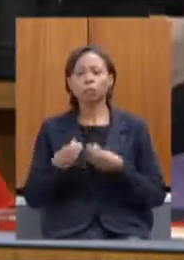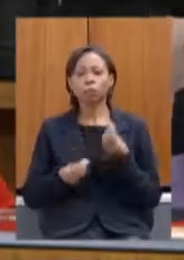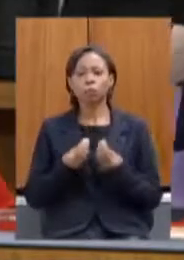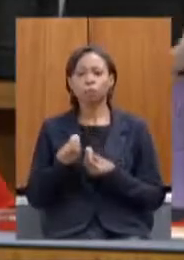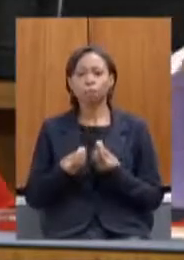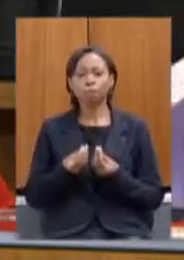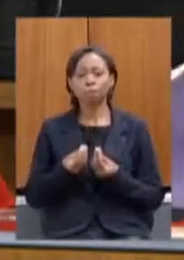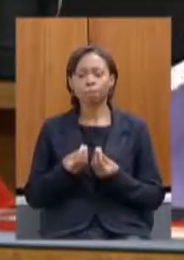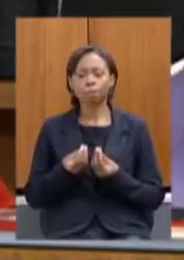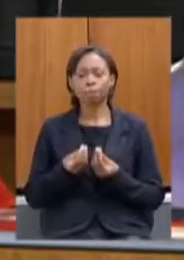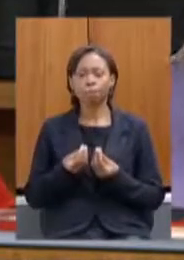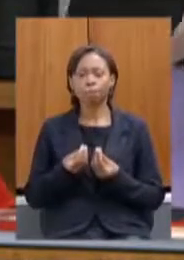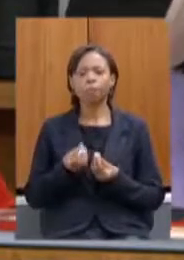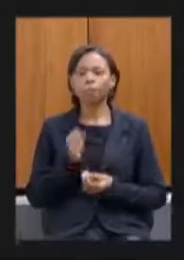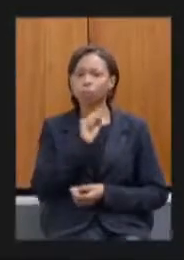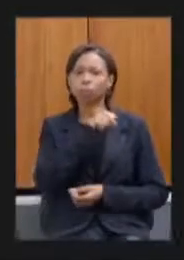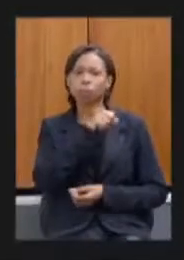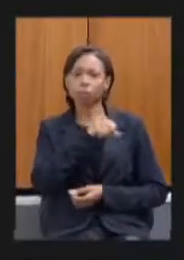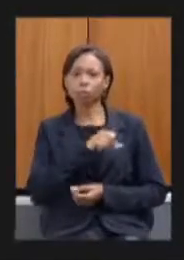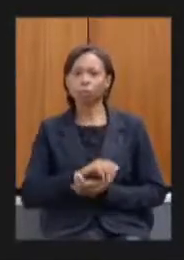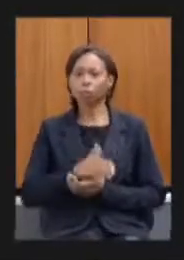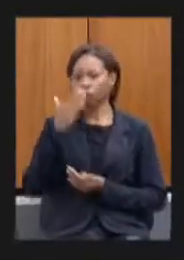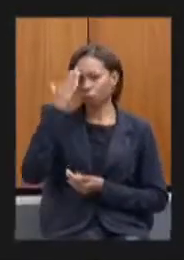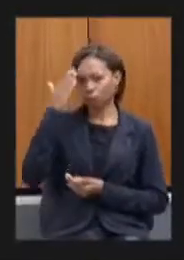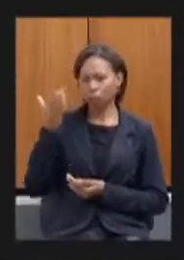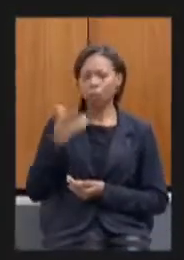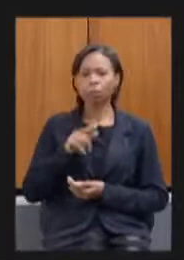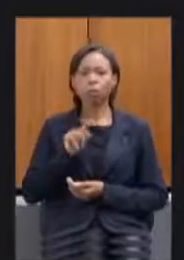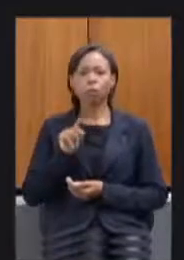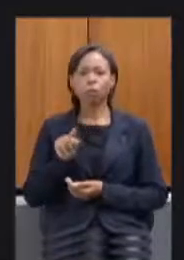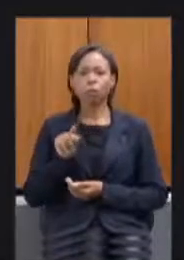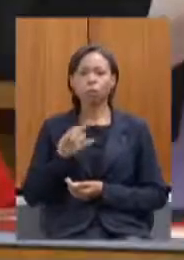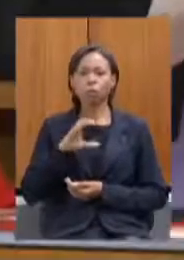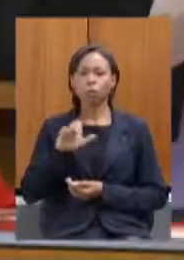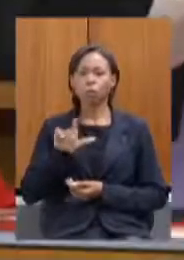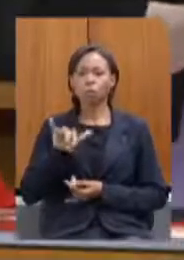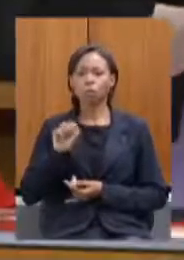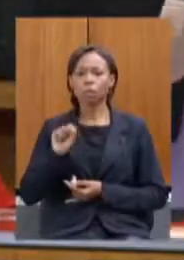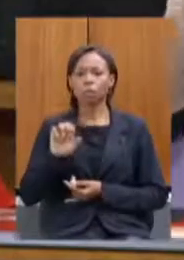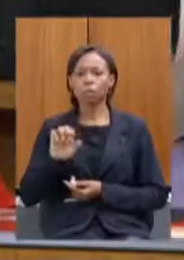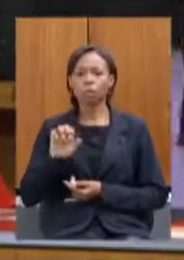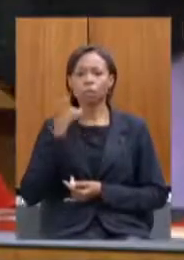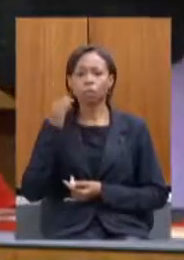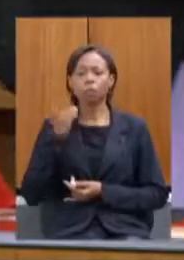deputado Zé Reis vota sim obrigada deputado como vota deputada Celise Laviola